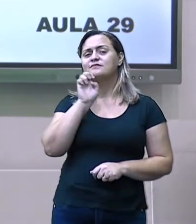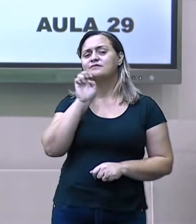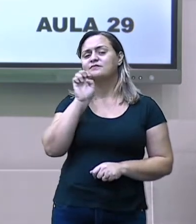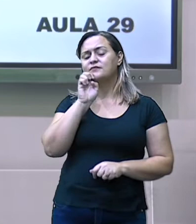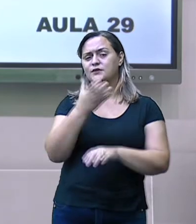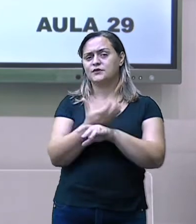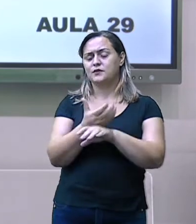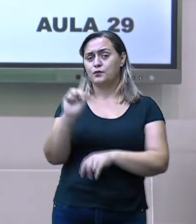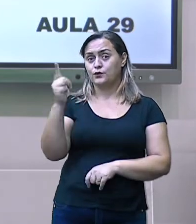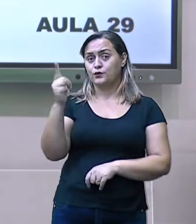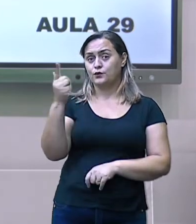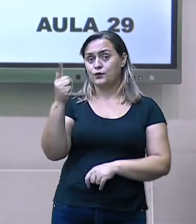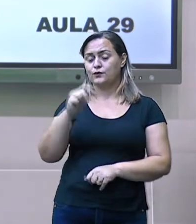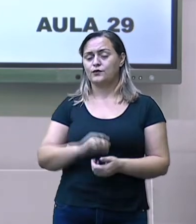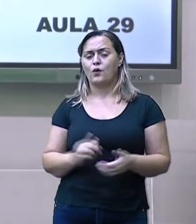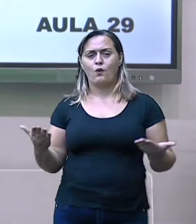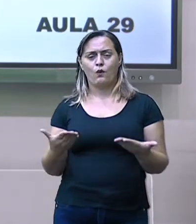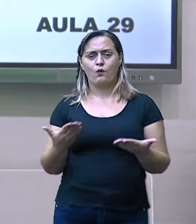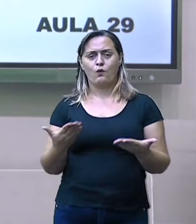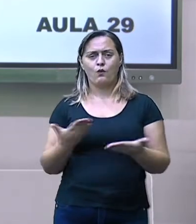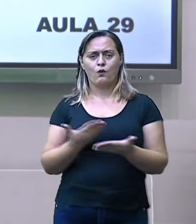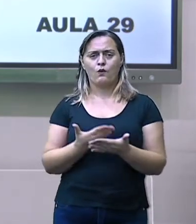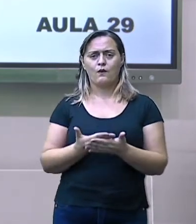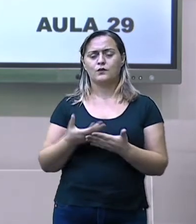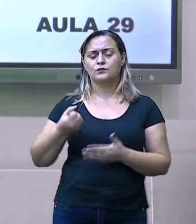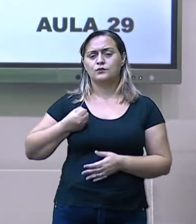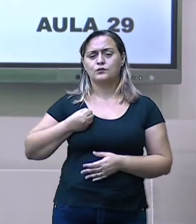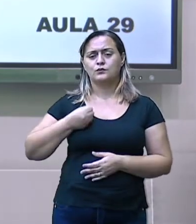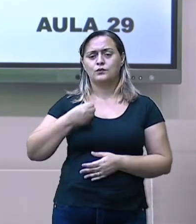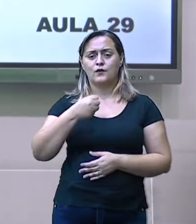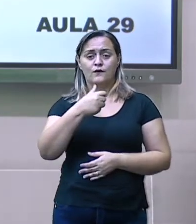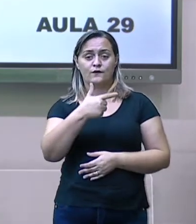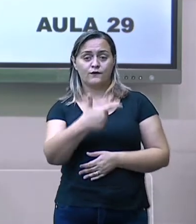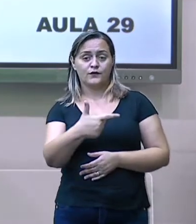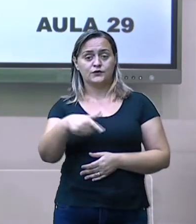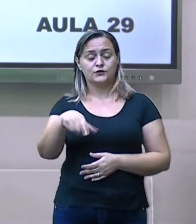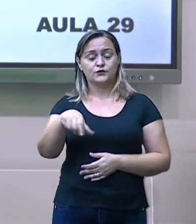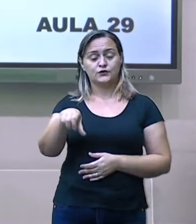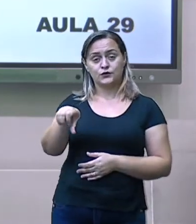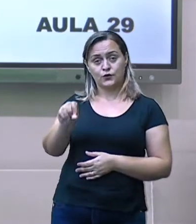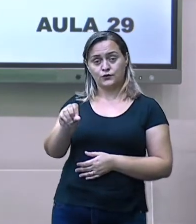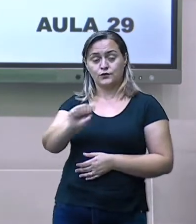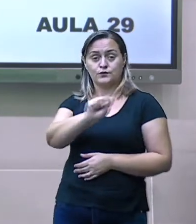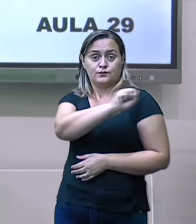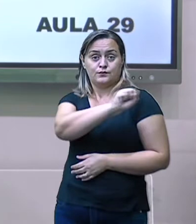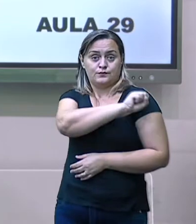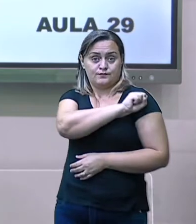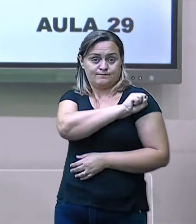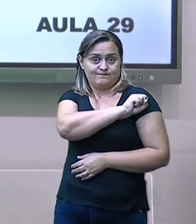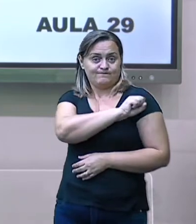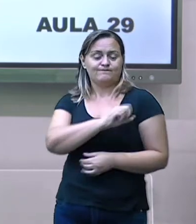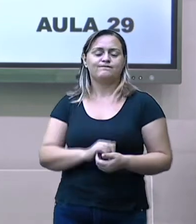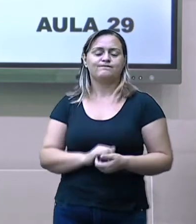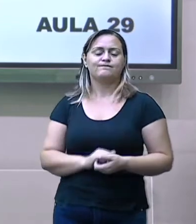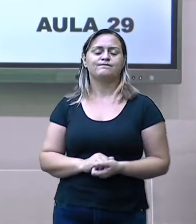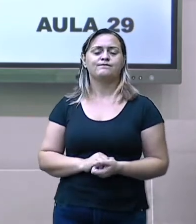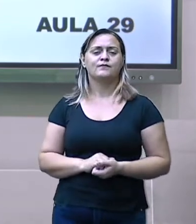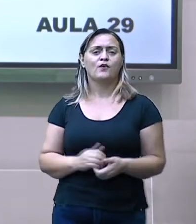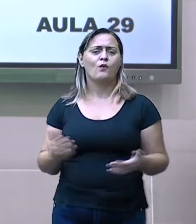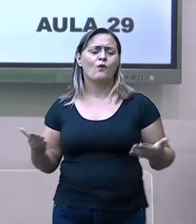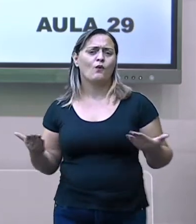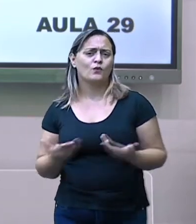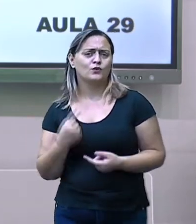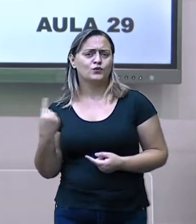número 29 para o oitavo ano do ensino fundamental. E nós vamos falar sobre as